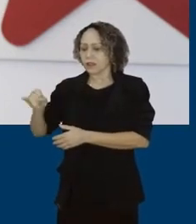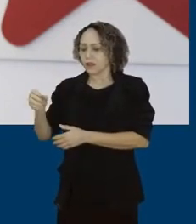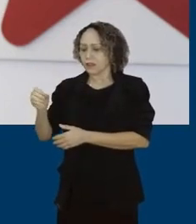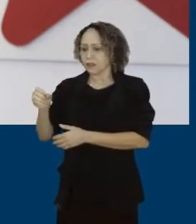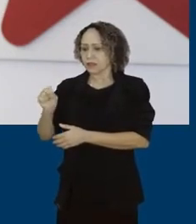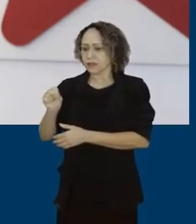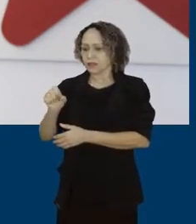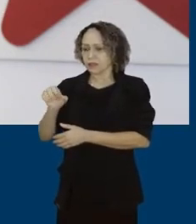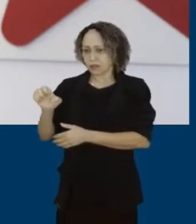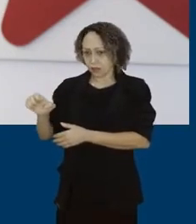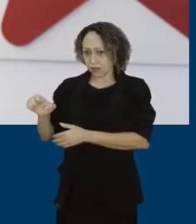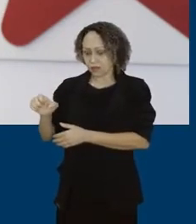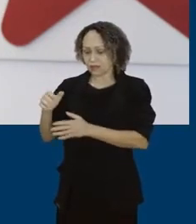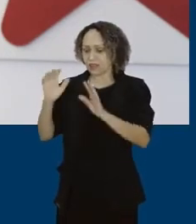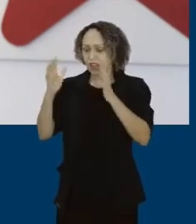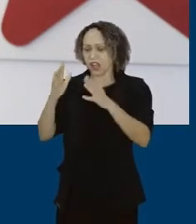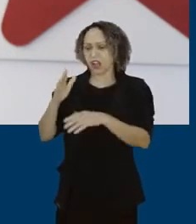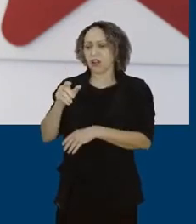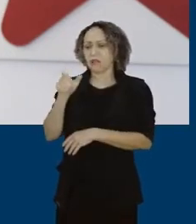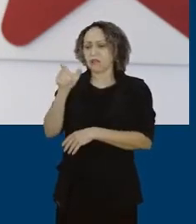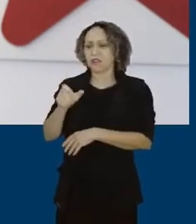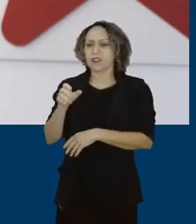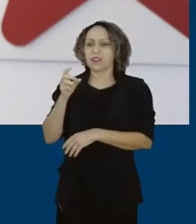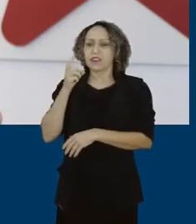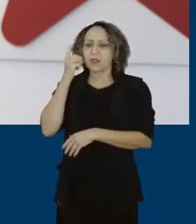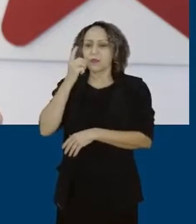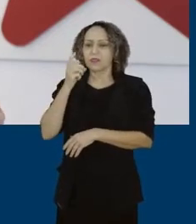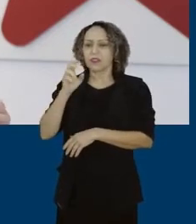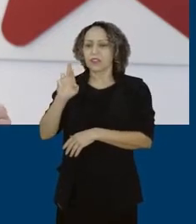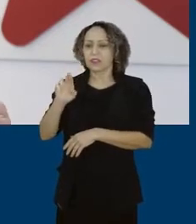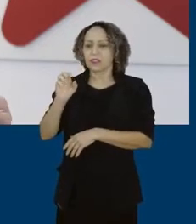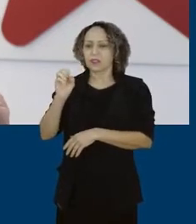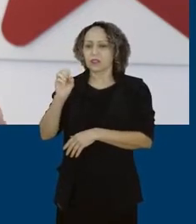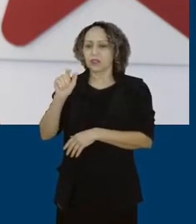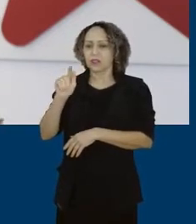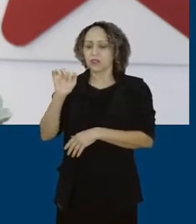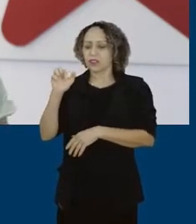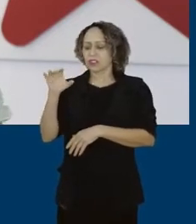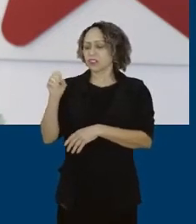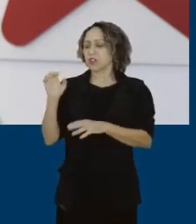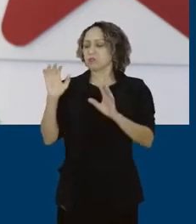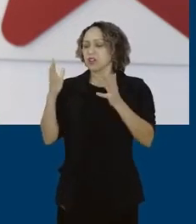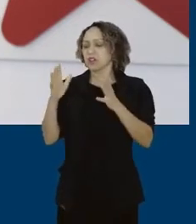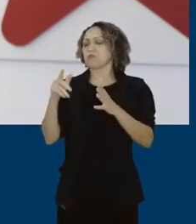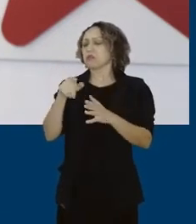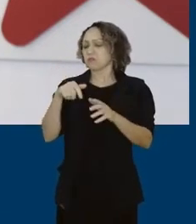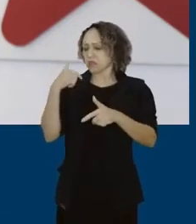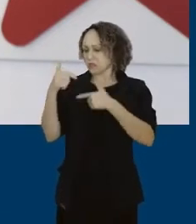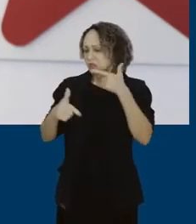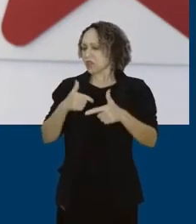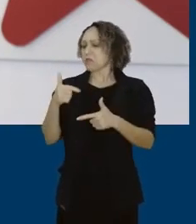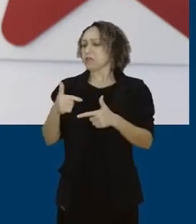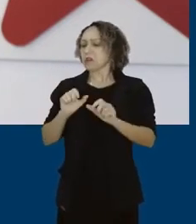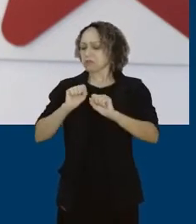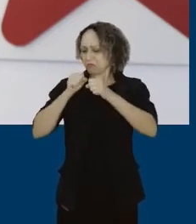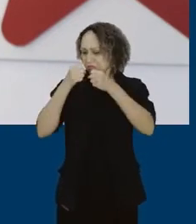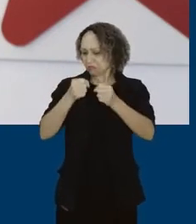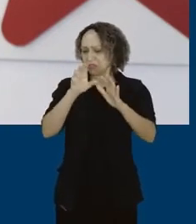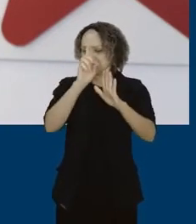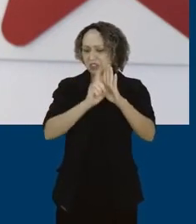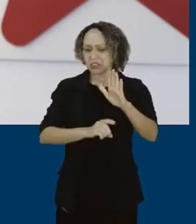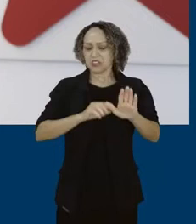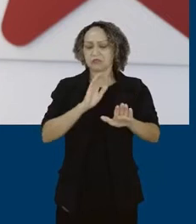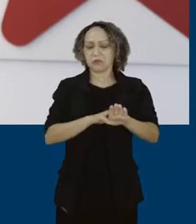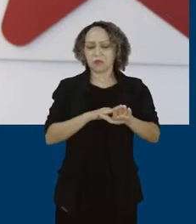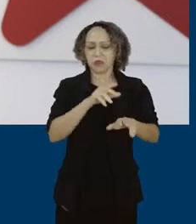querido deputado Rogério Correia, adoro esse mineiro. Parabéns pela atuação e contundente defesa dos direitos do povo